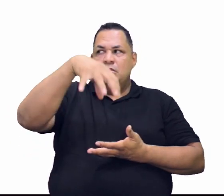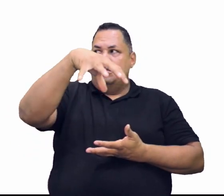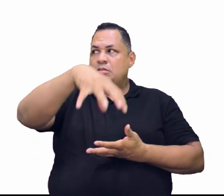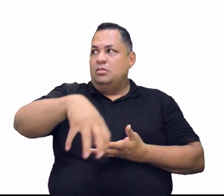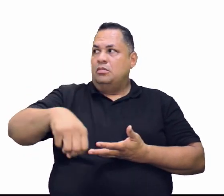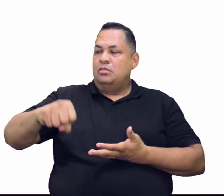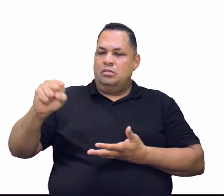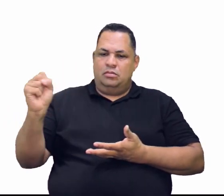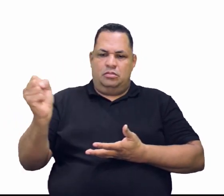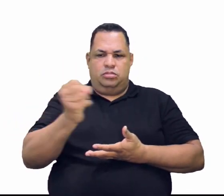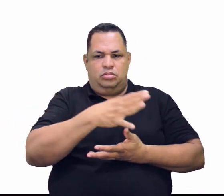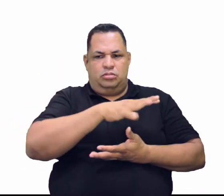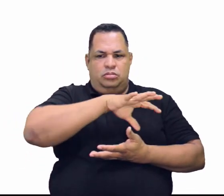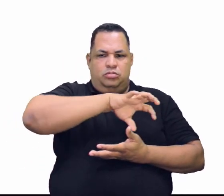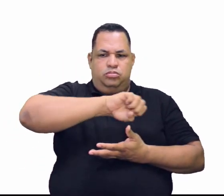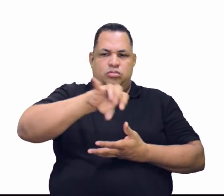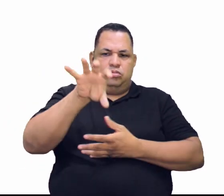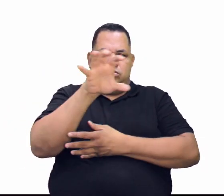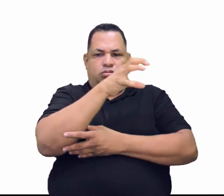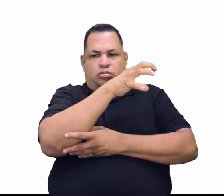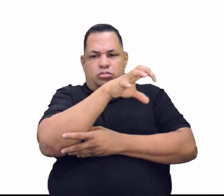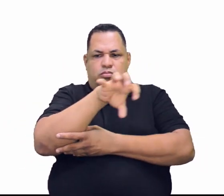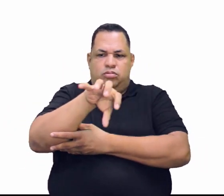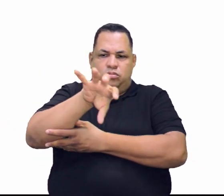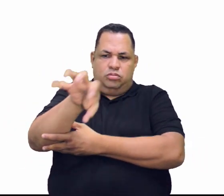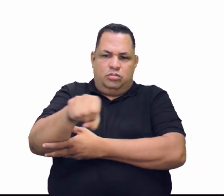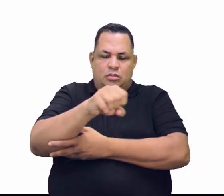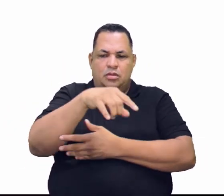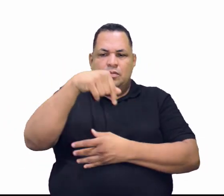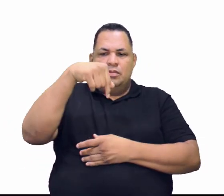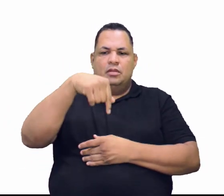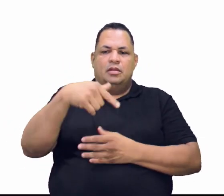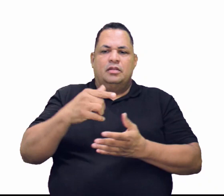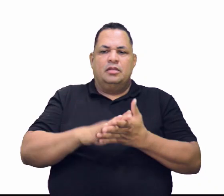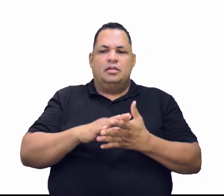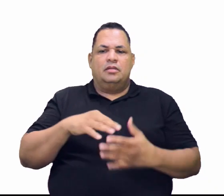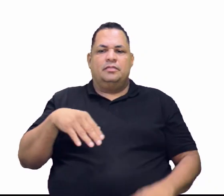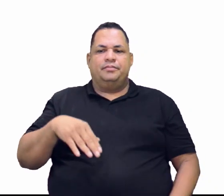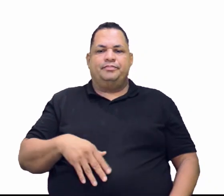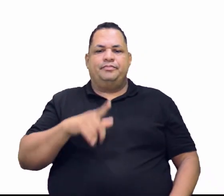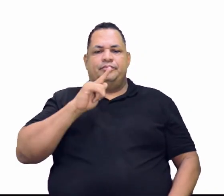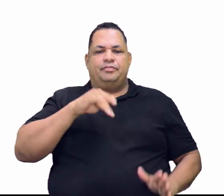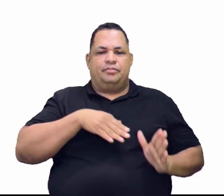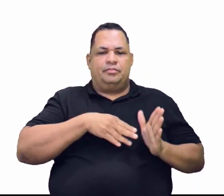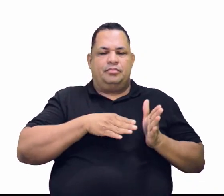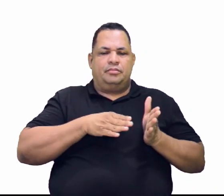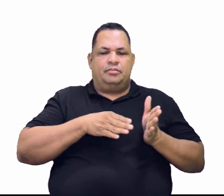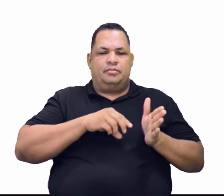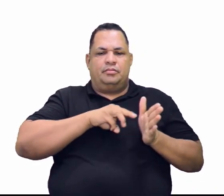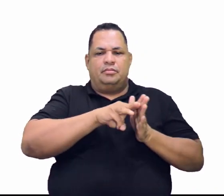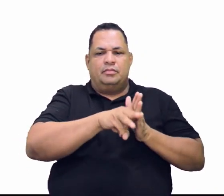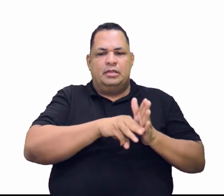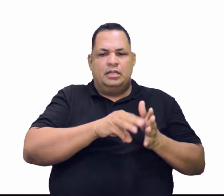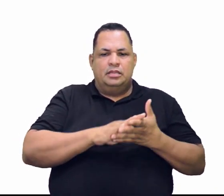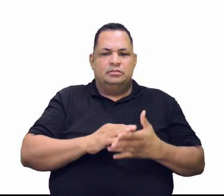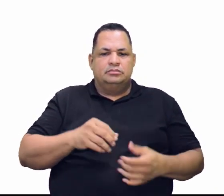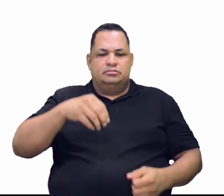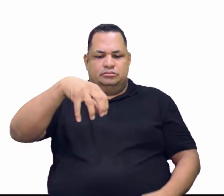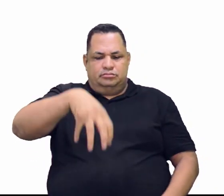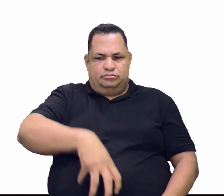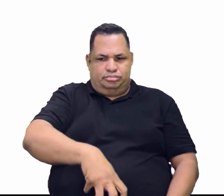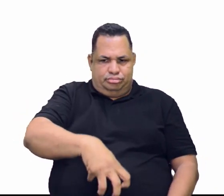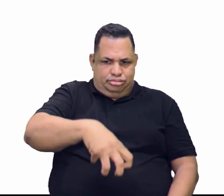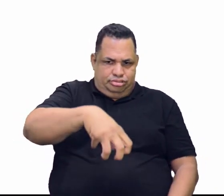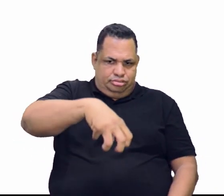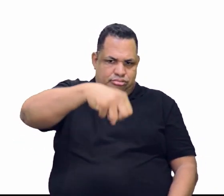Tchol, jogando assim. É muito louco. Aqui no Rio Madeira, os caras fazem garipo com uma draga. A draga